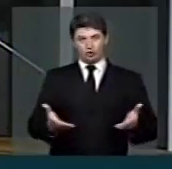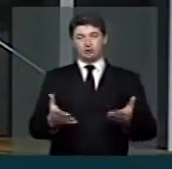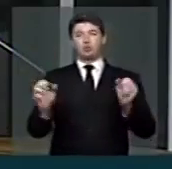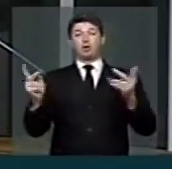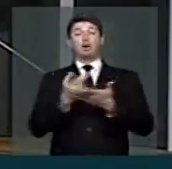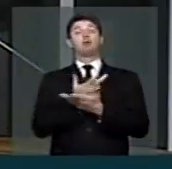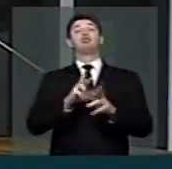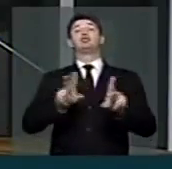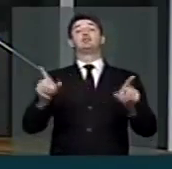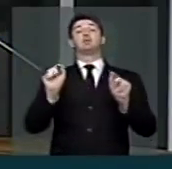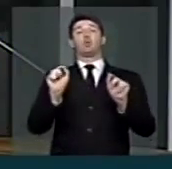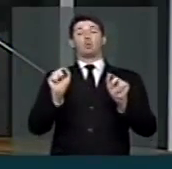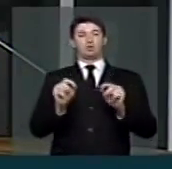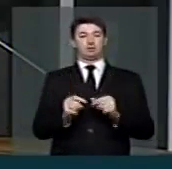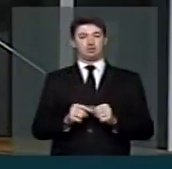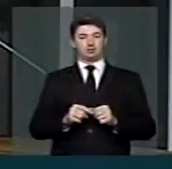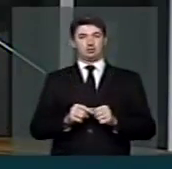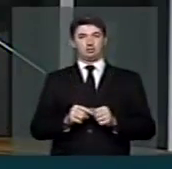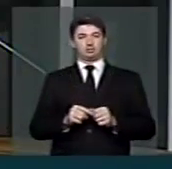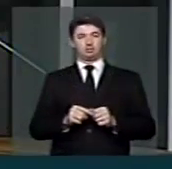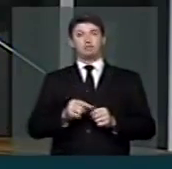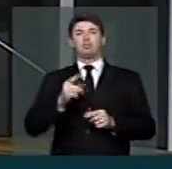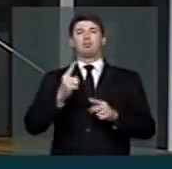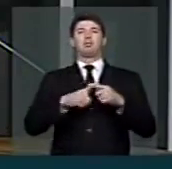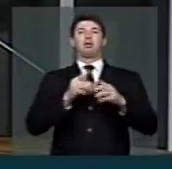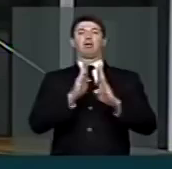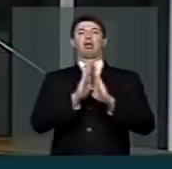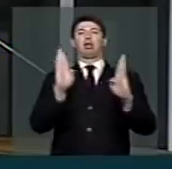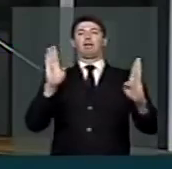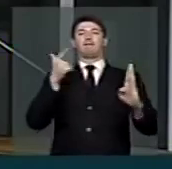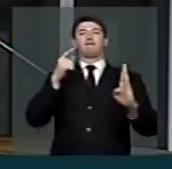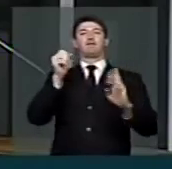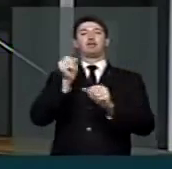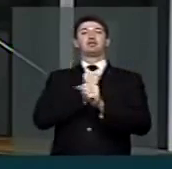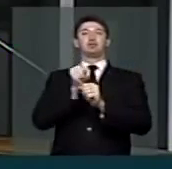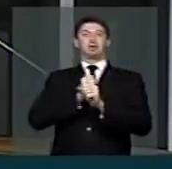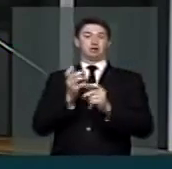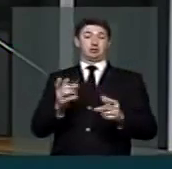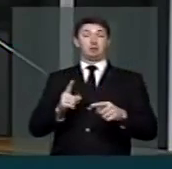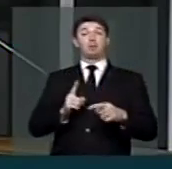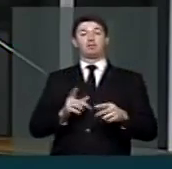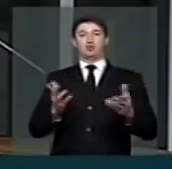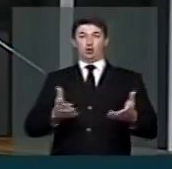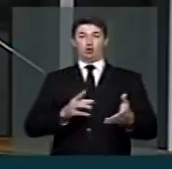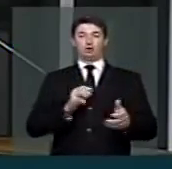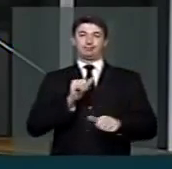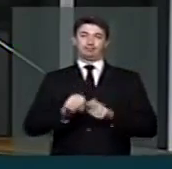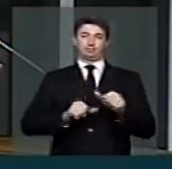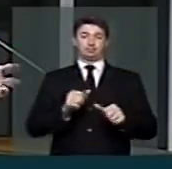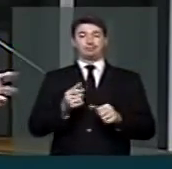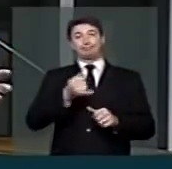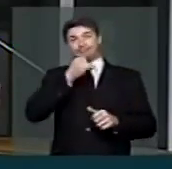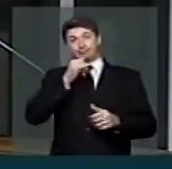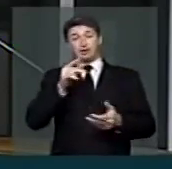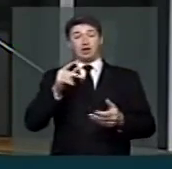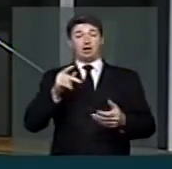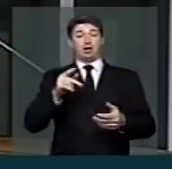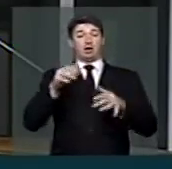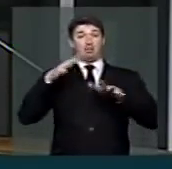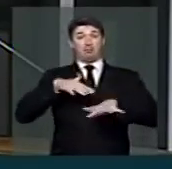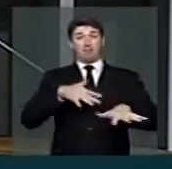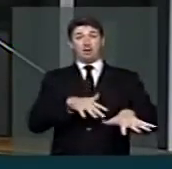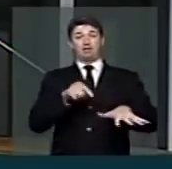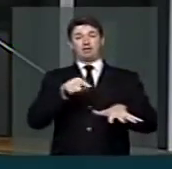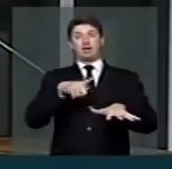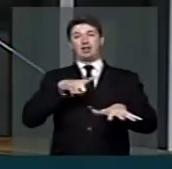que ultrapassam 20 anos, é que atualmente, infelizmente, essas manifestações estão